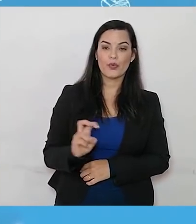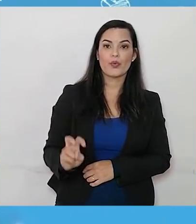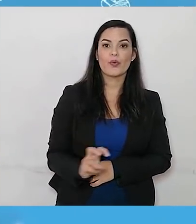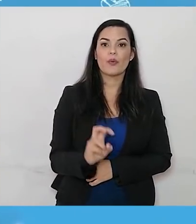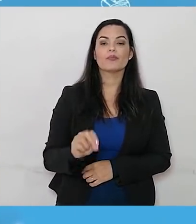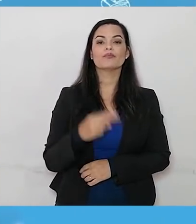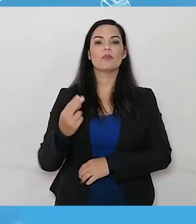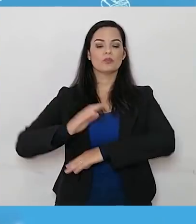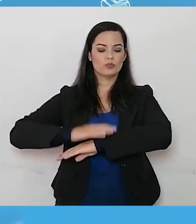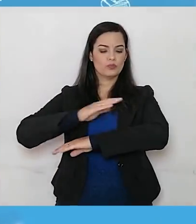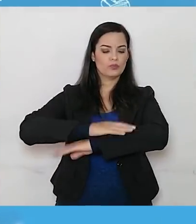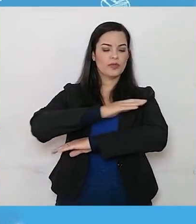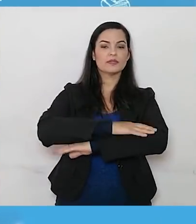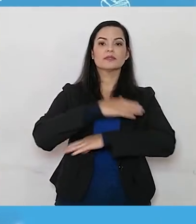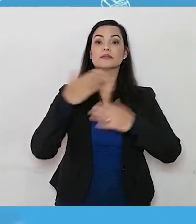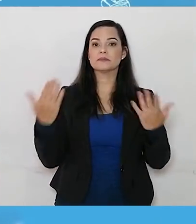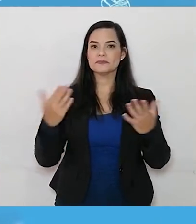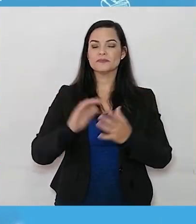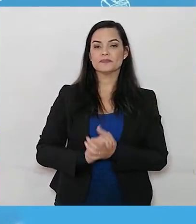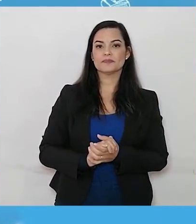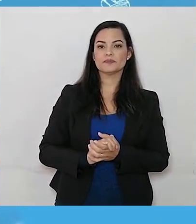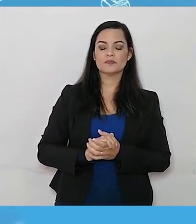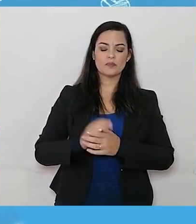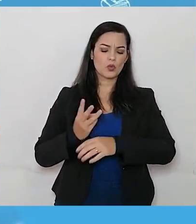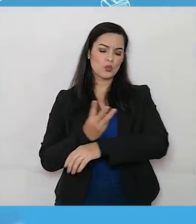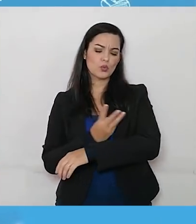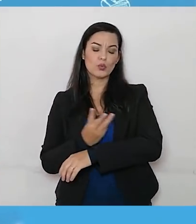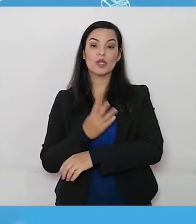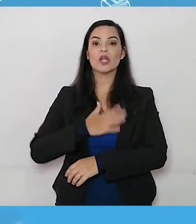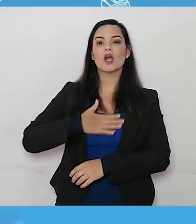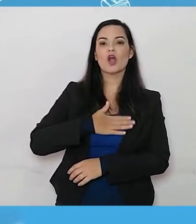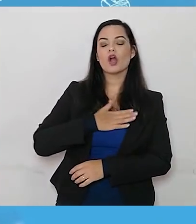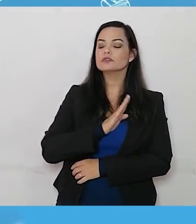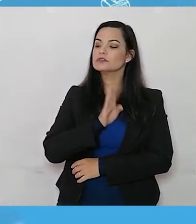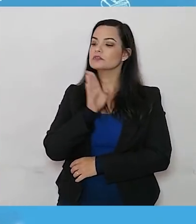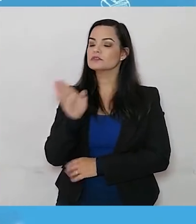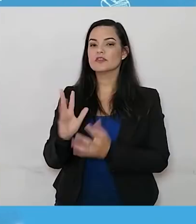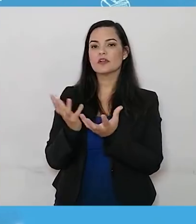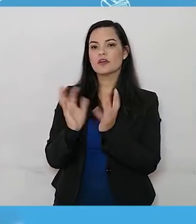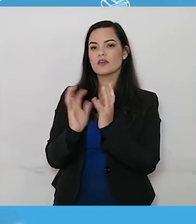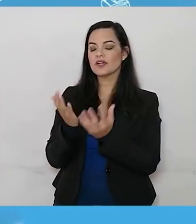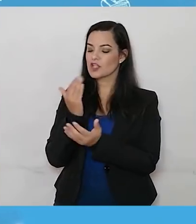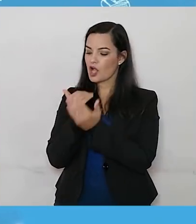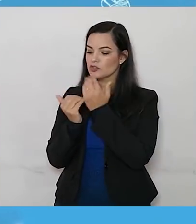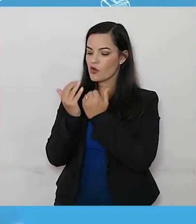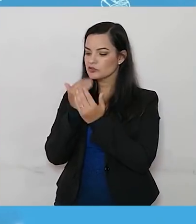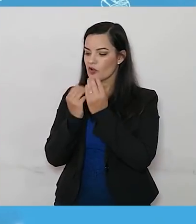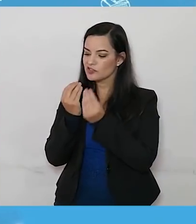Quem será que gosta de ficar lá na folhinha de alface se alimentando dela?